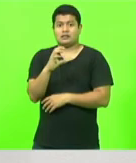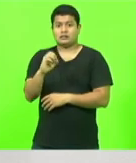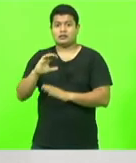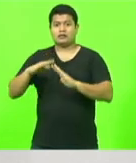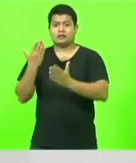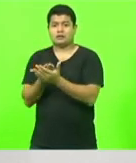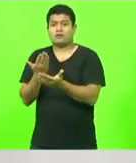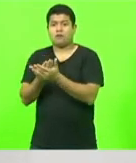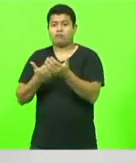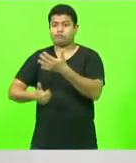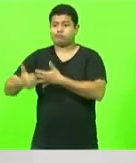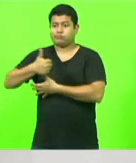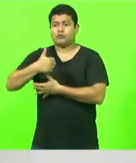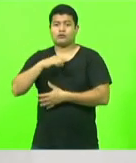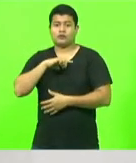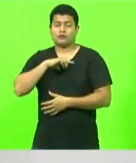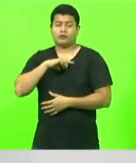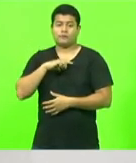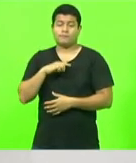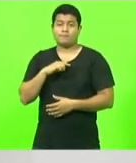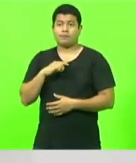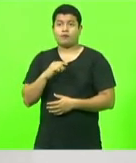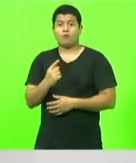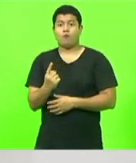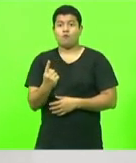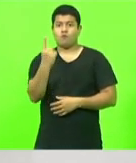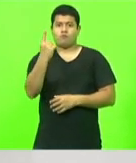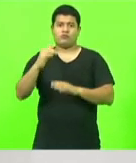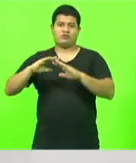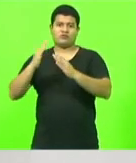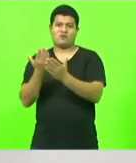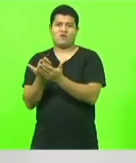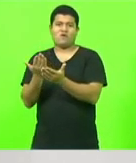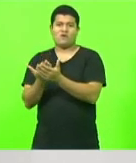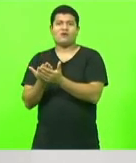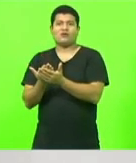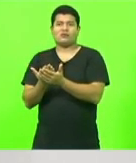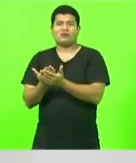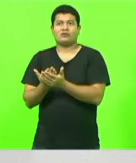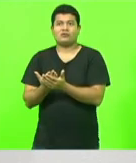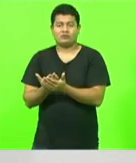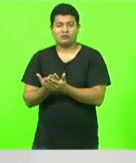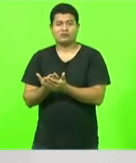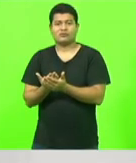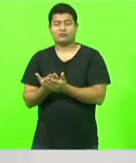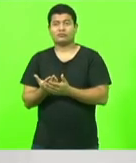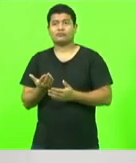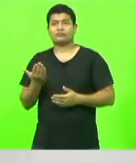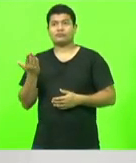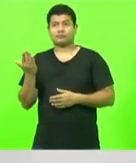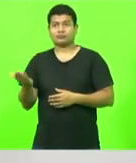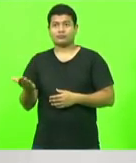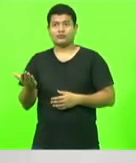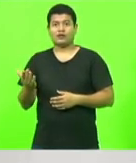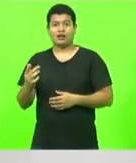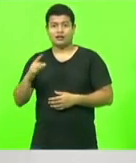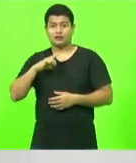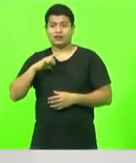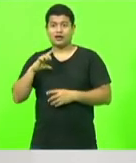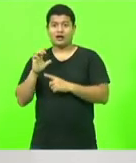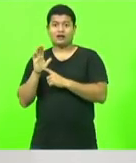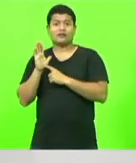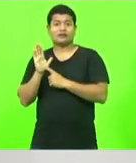uma escola apenas veio com indicação